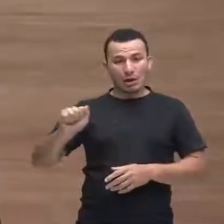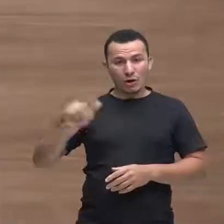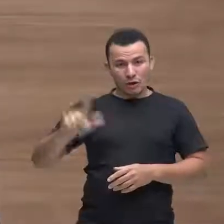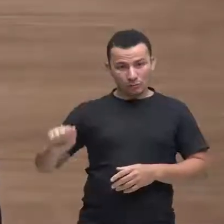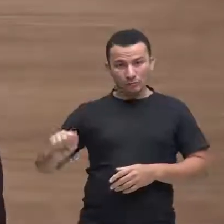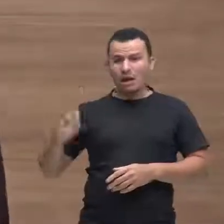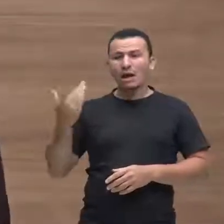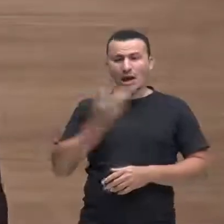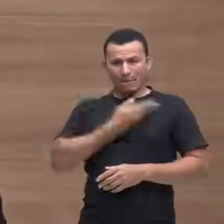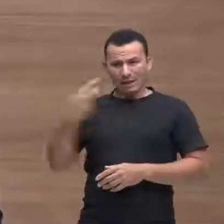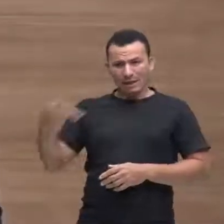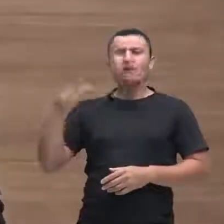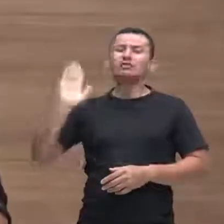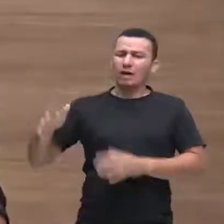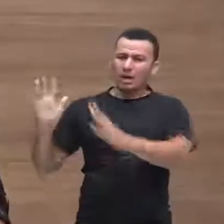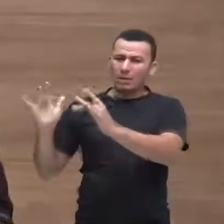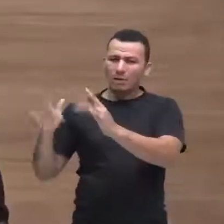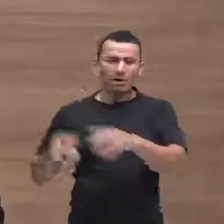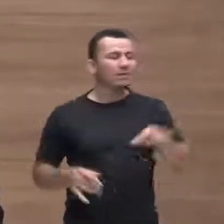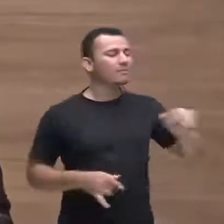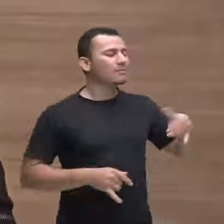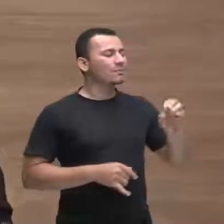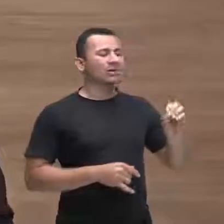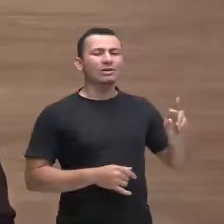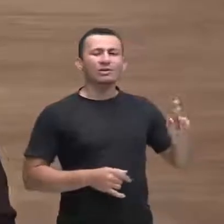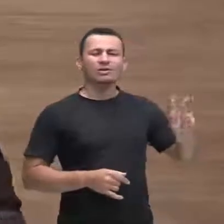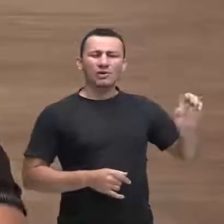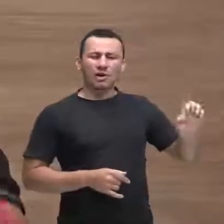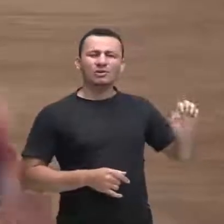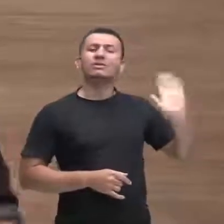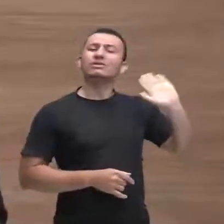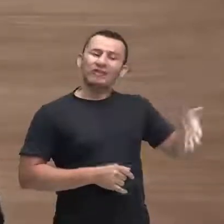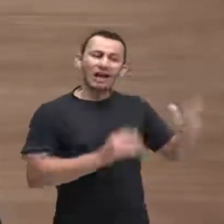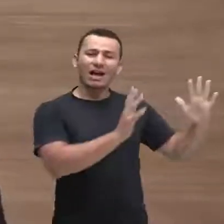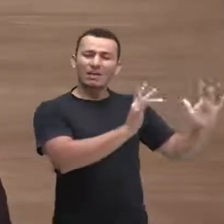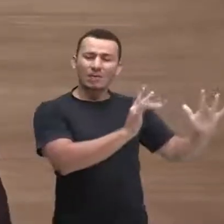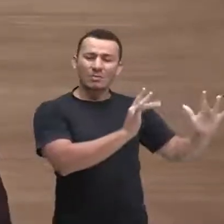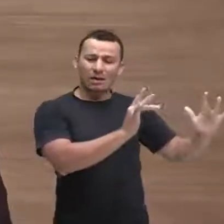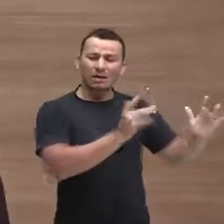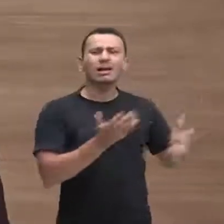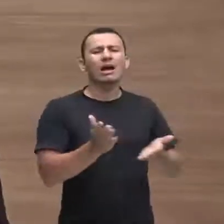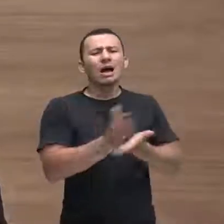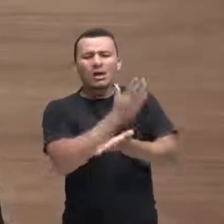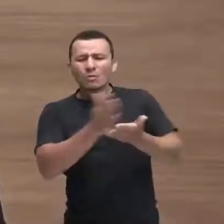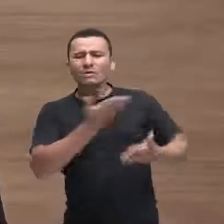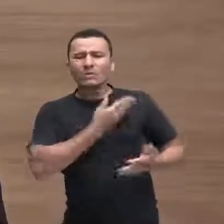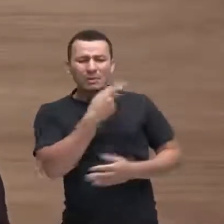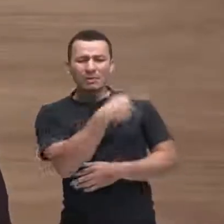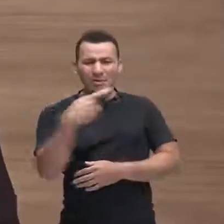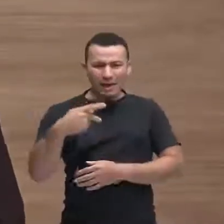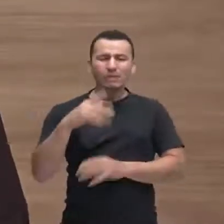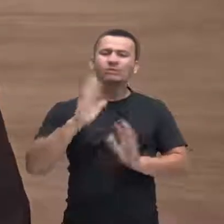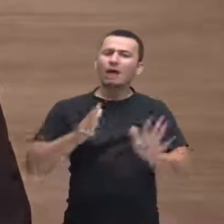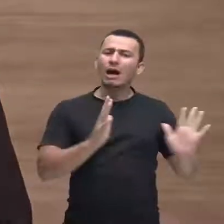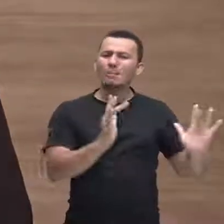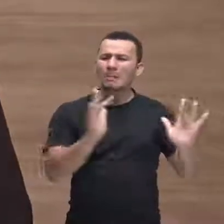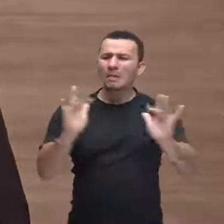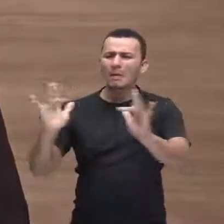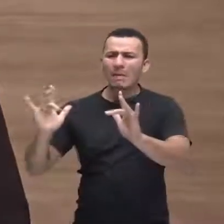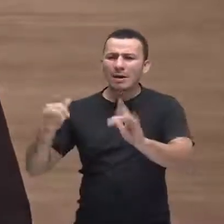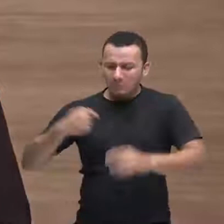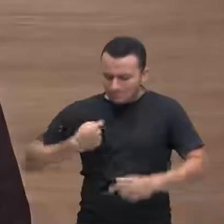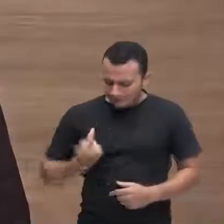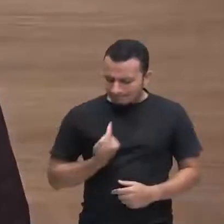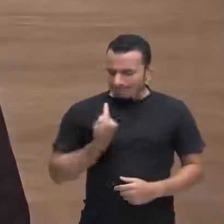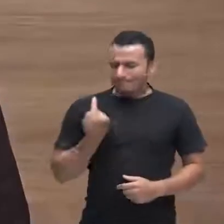estava namorando Jorge já estava namorando não é e os outros alguns de seus colegas que hoje naquela época eu